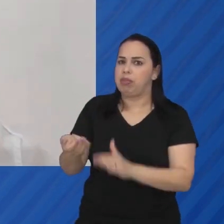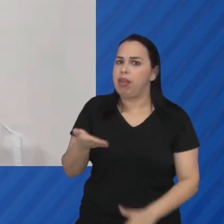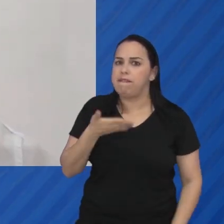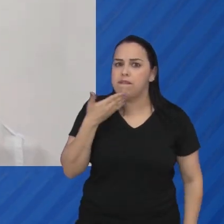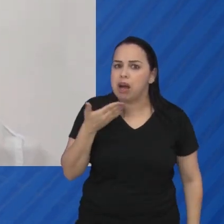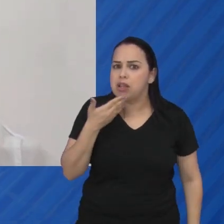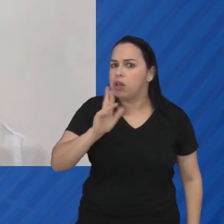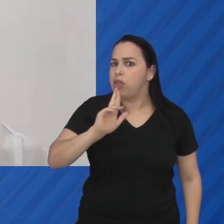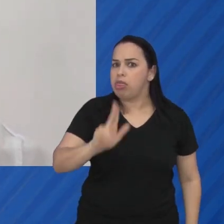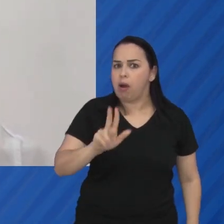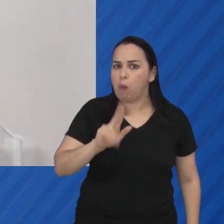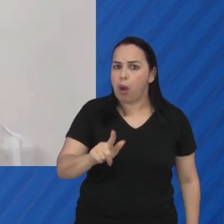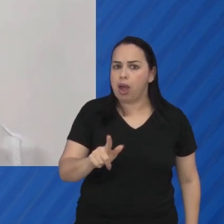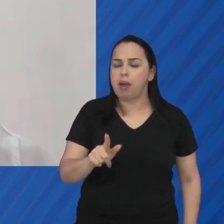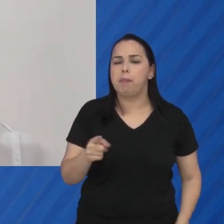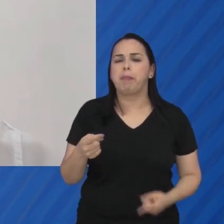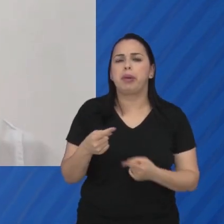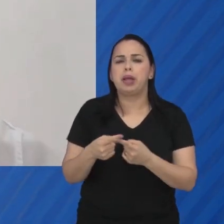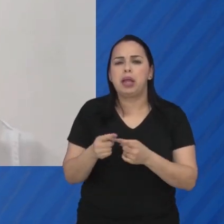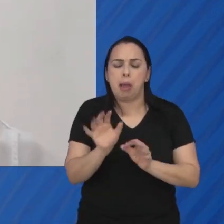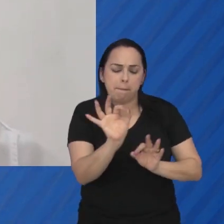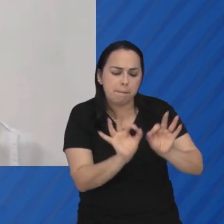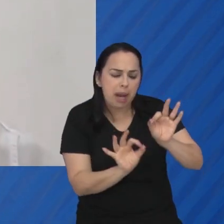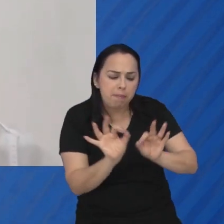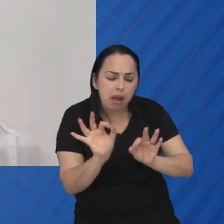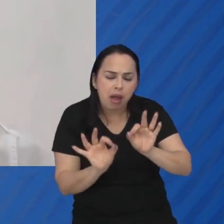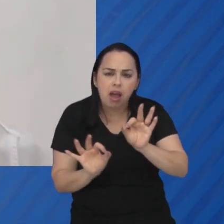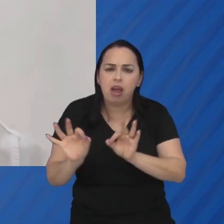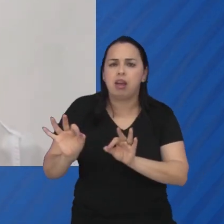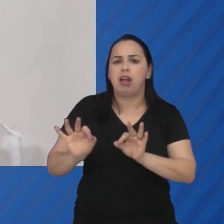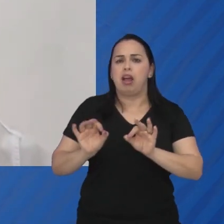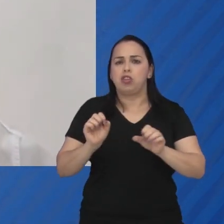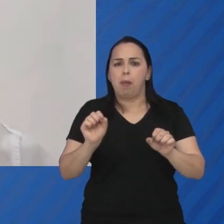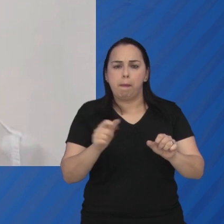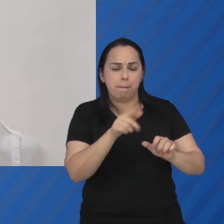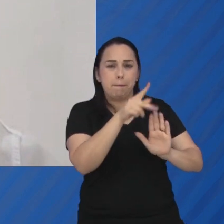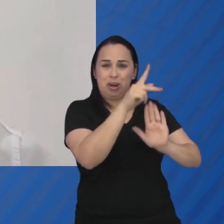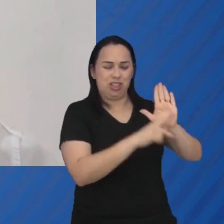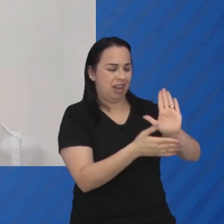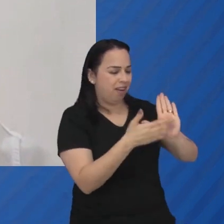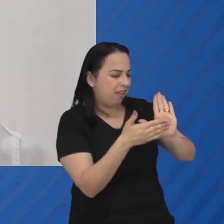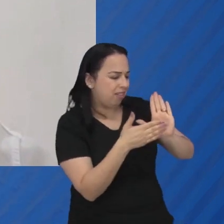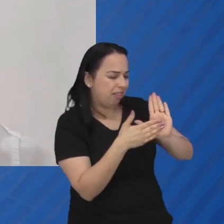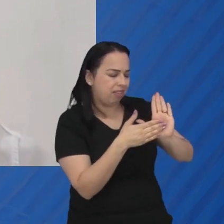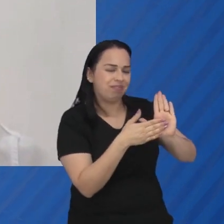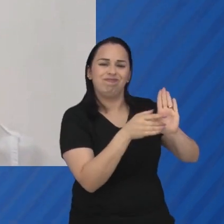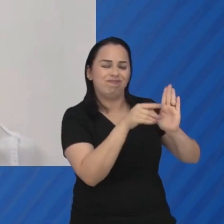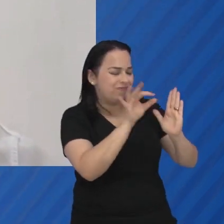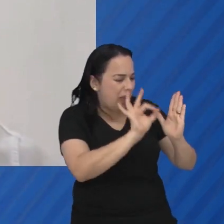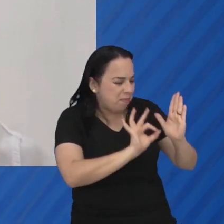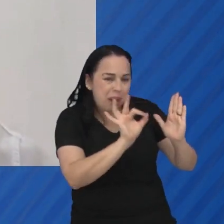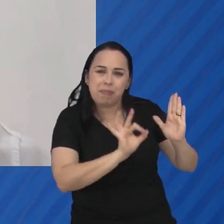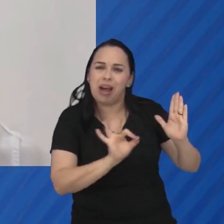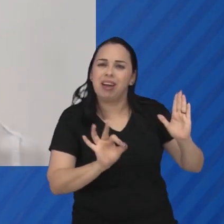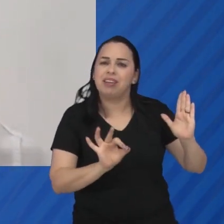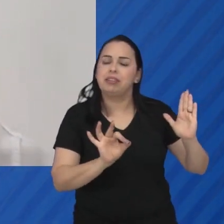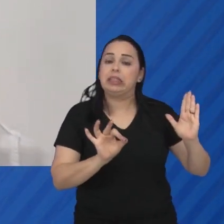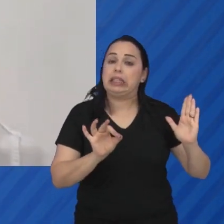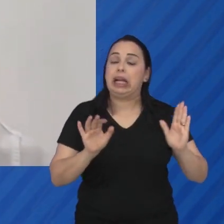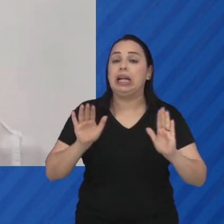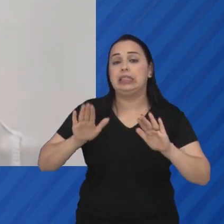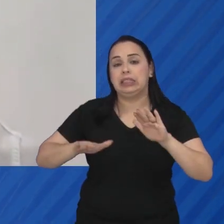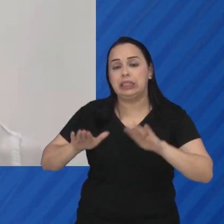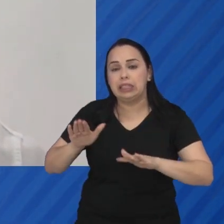vezes isso não é fácil, porque toda a execução de um empreendimento, de um projeto, depende de vários